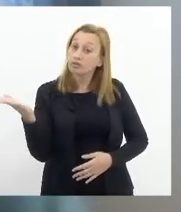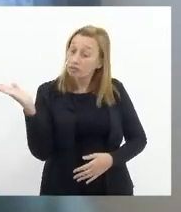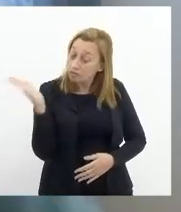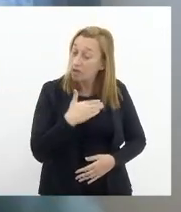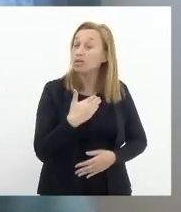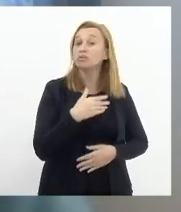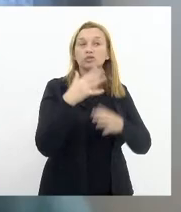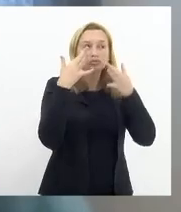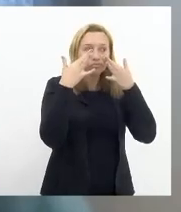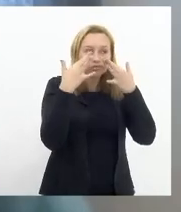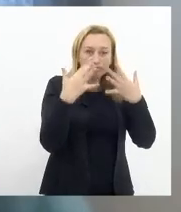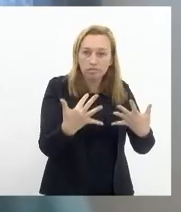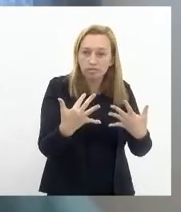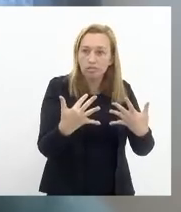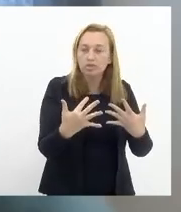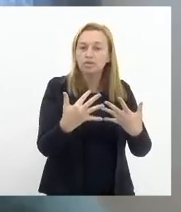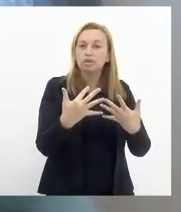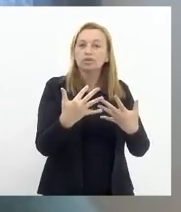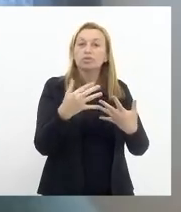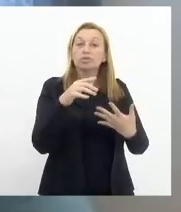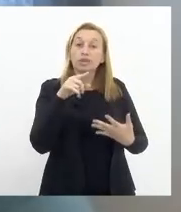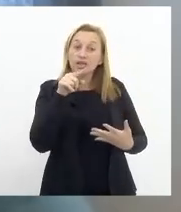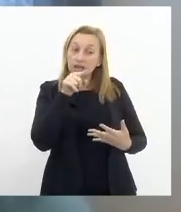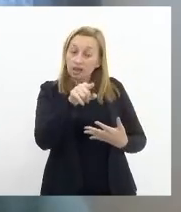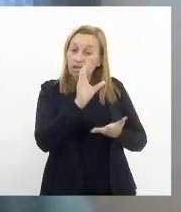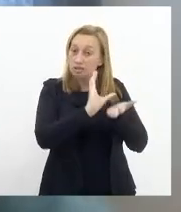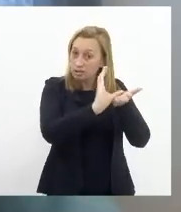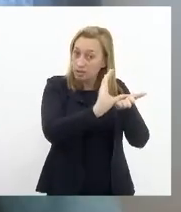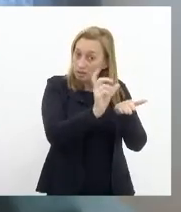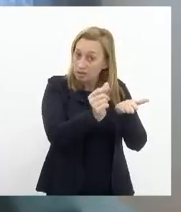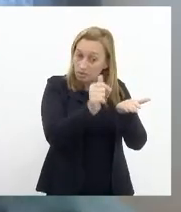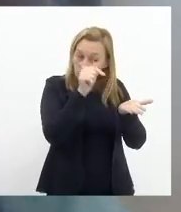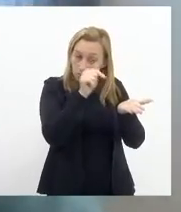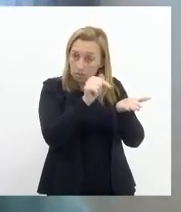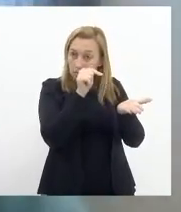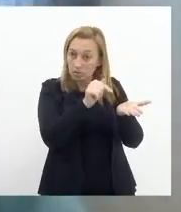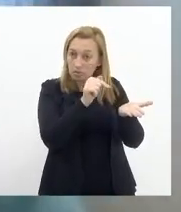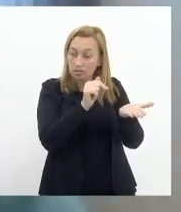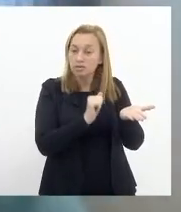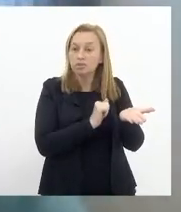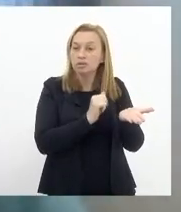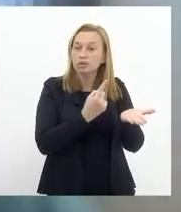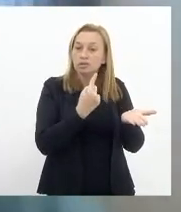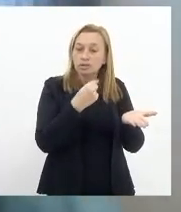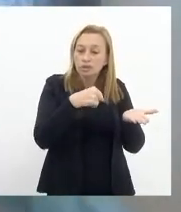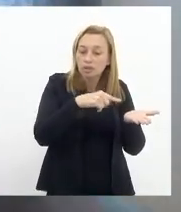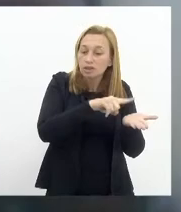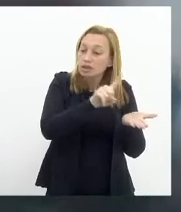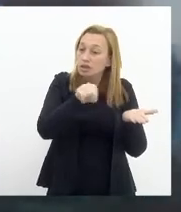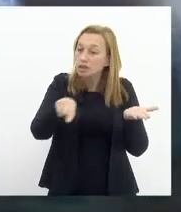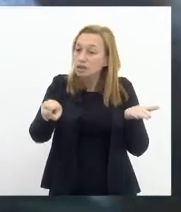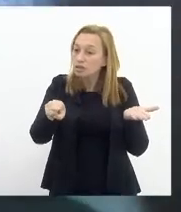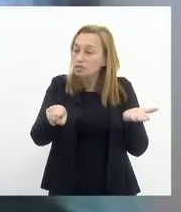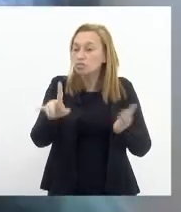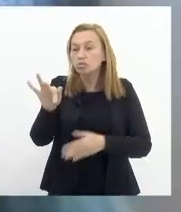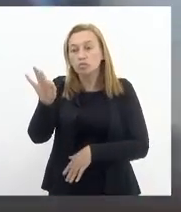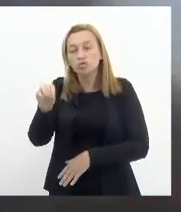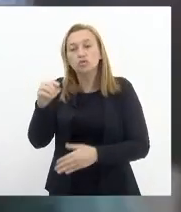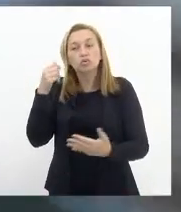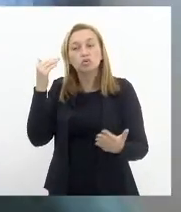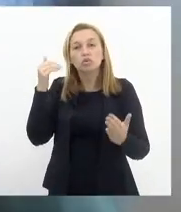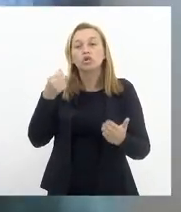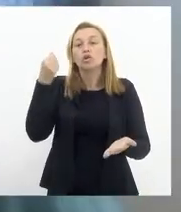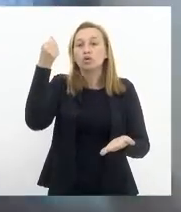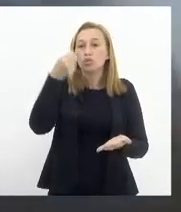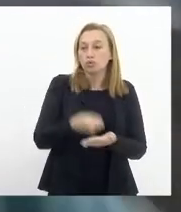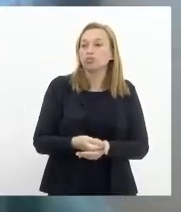ficar atentos para que este recurso que está indo para o fundo cumpra as leis e a